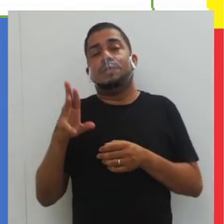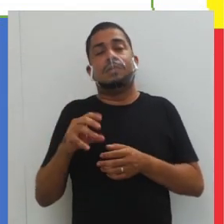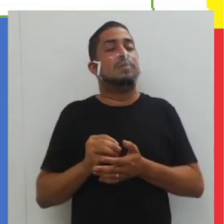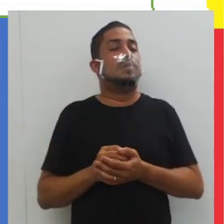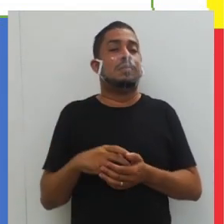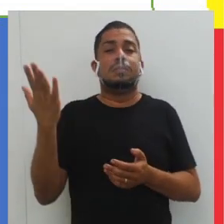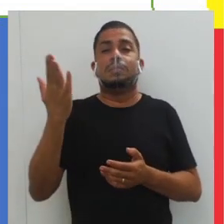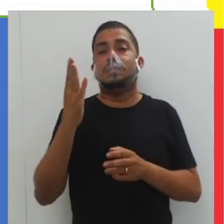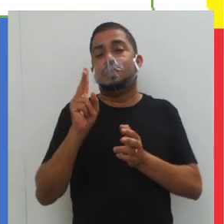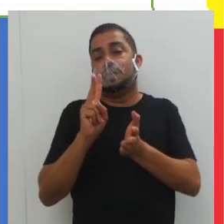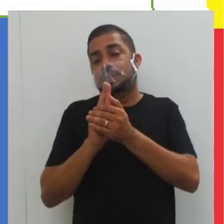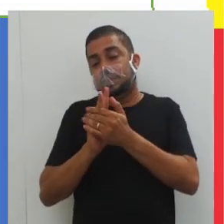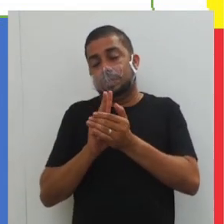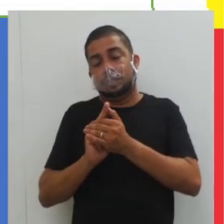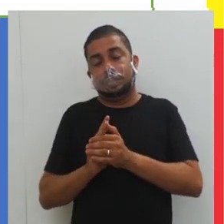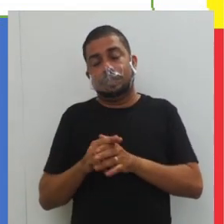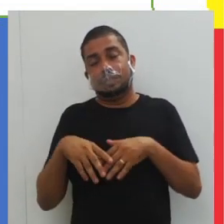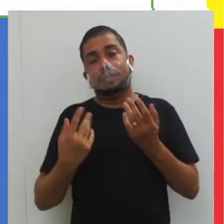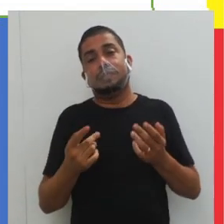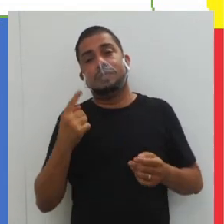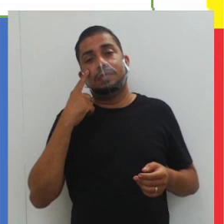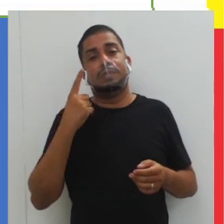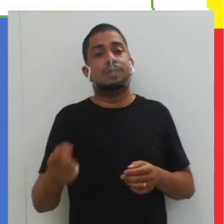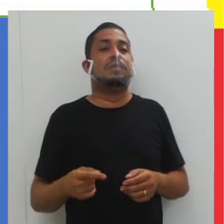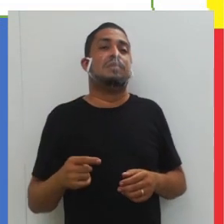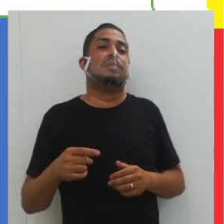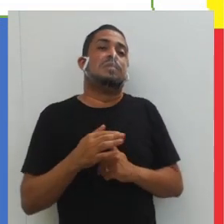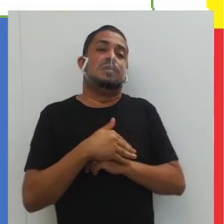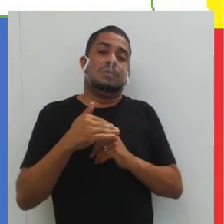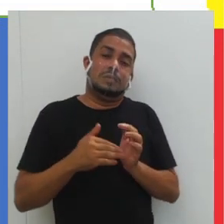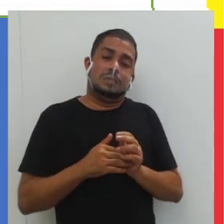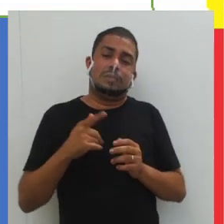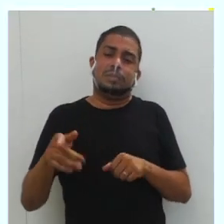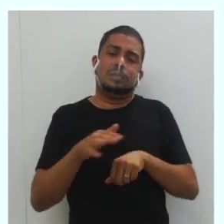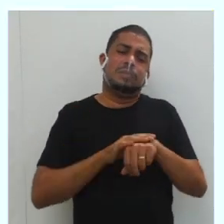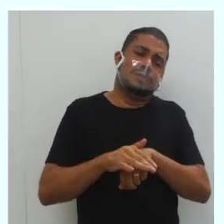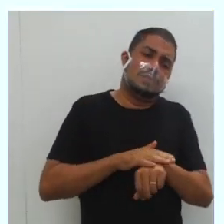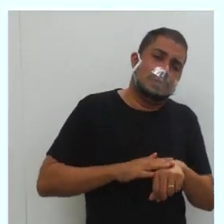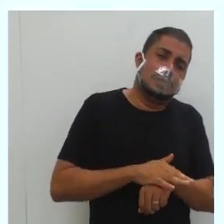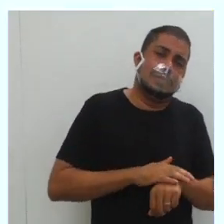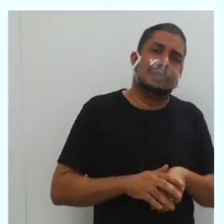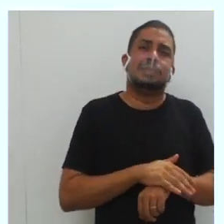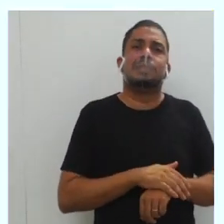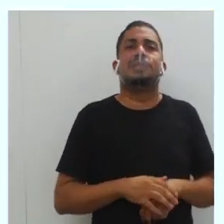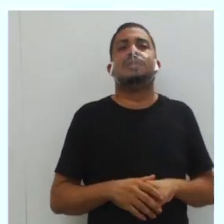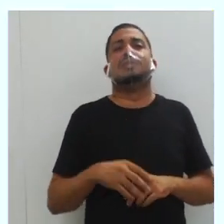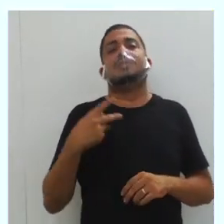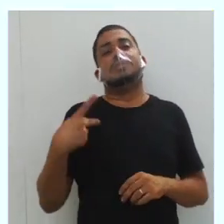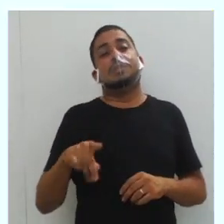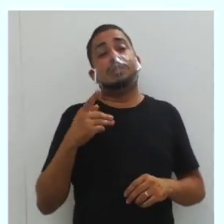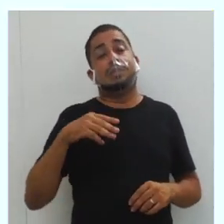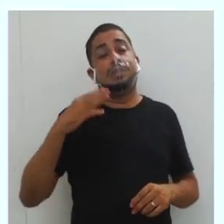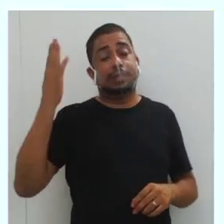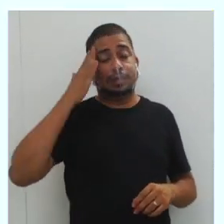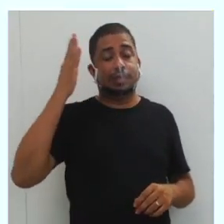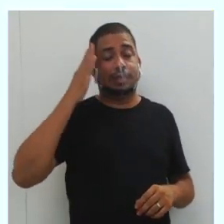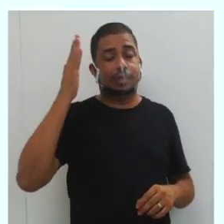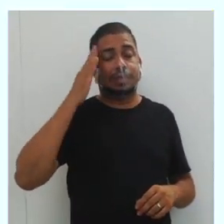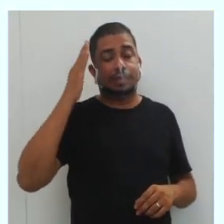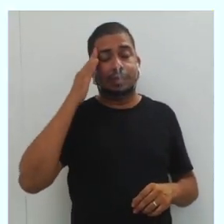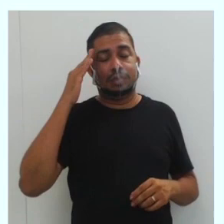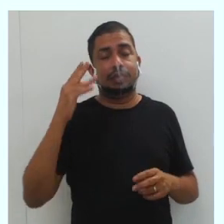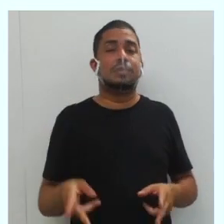-brasileira e indígena. Então, vejam só aqui, toda essa conversa é justamente para entender,